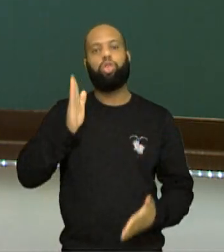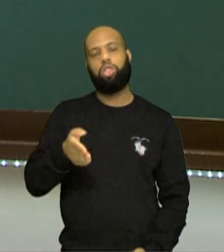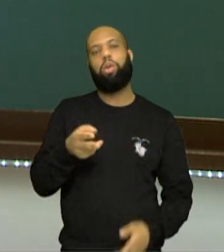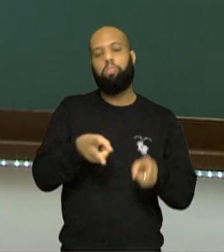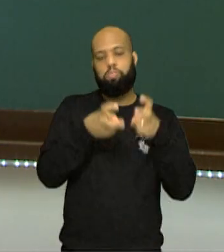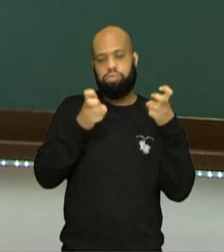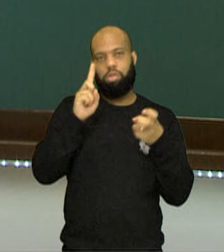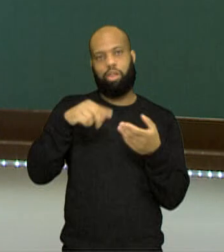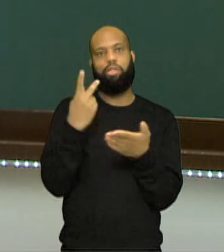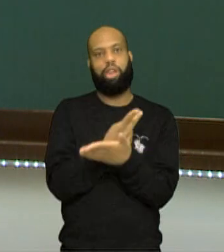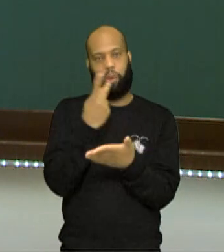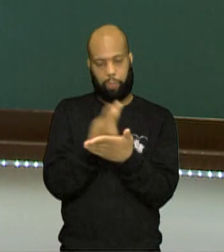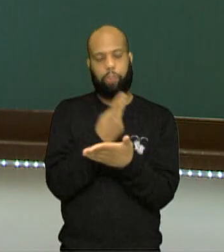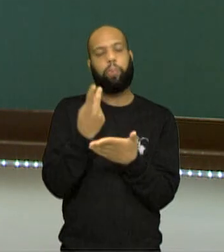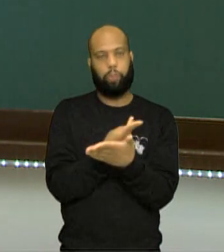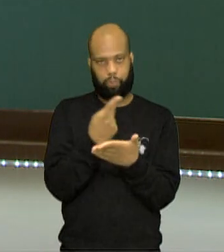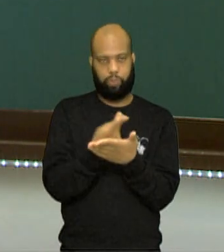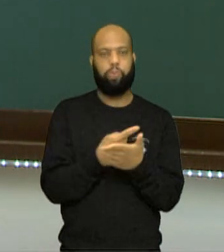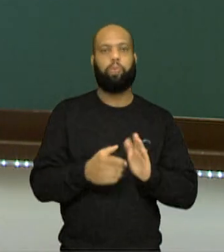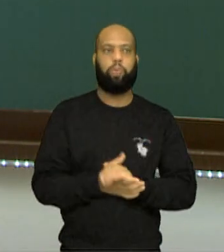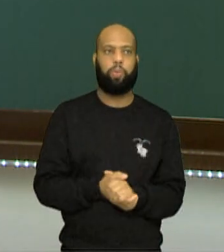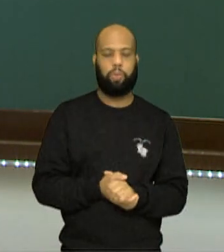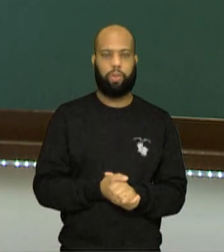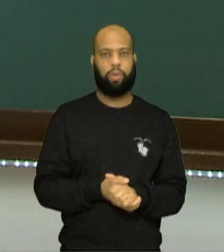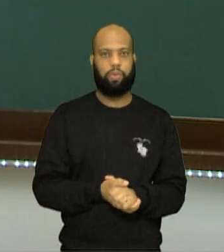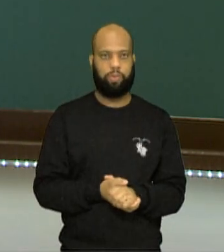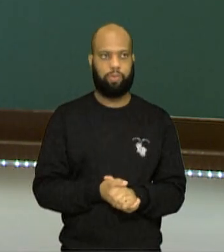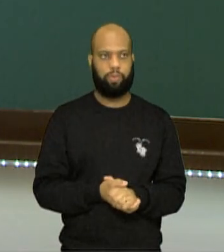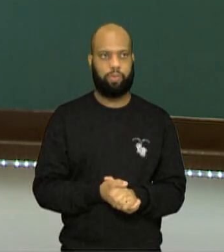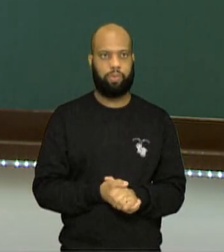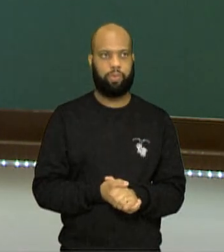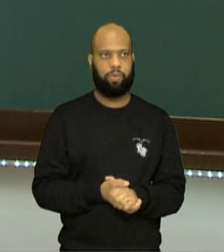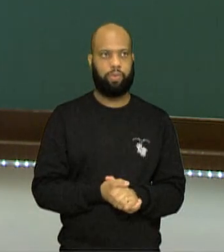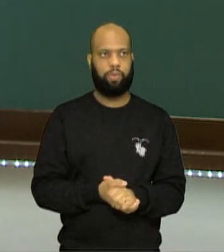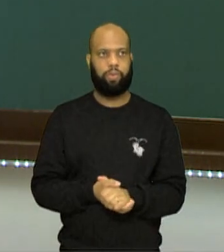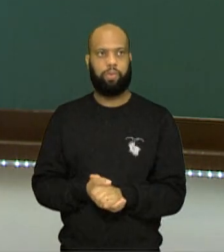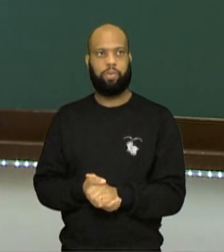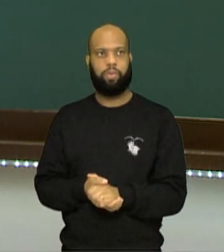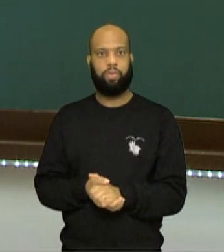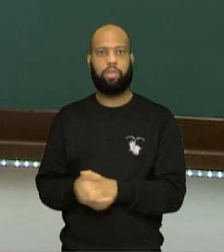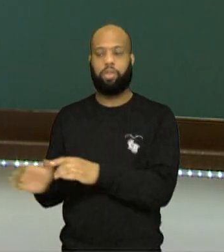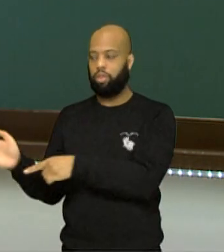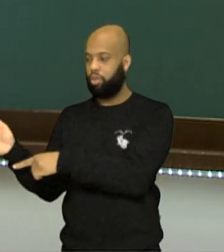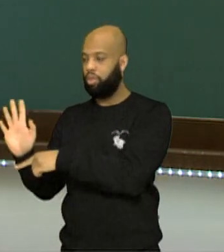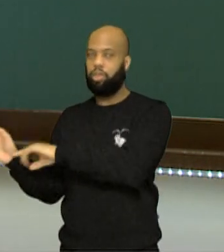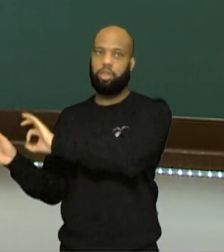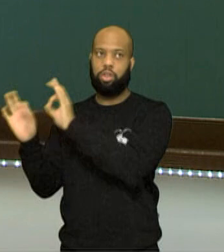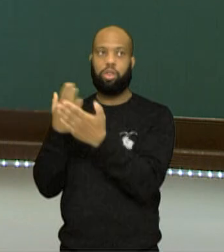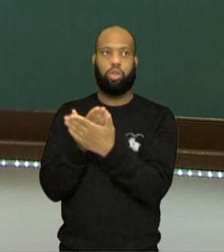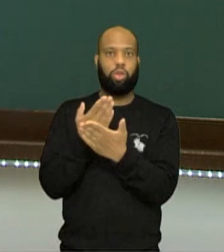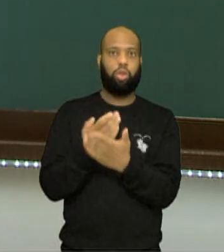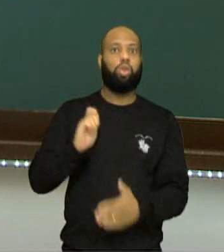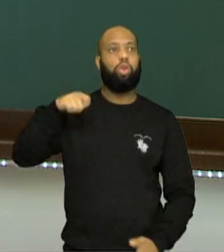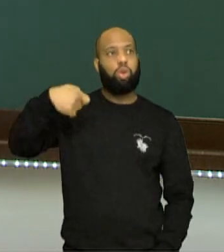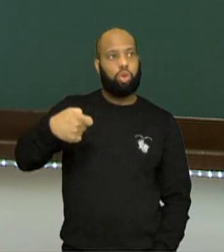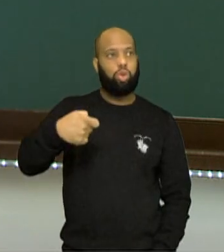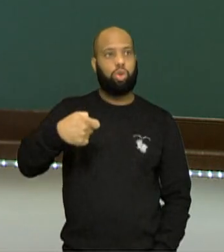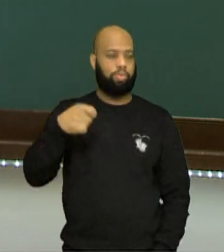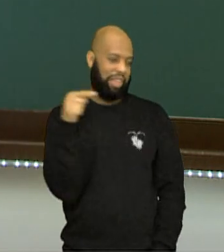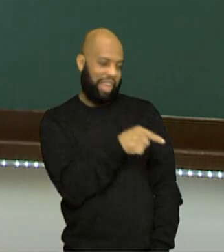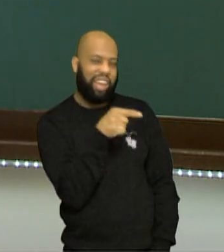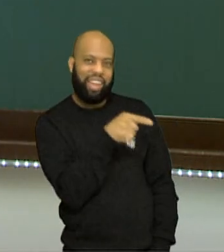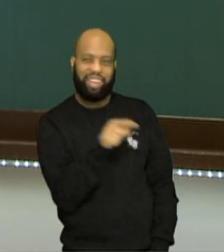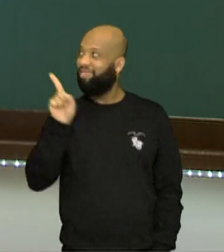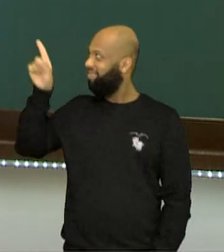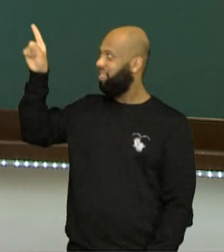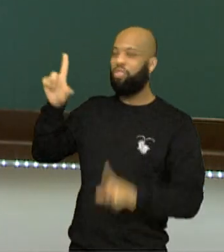considerado errôneo esse pensamento dele. Neste vídeo, nós falamos sobre a Ulamarck